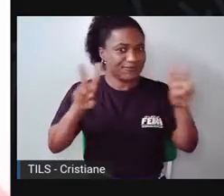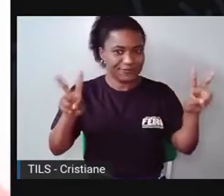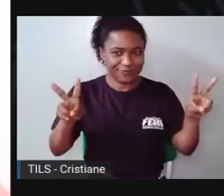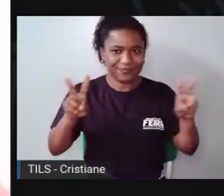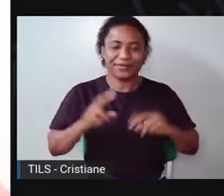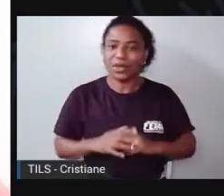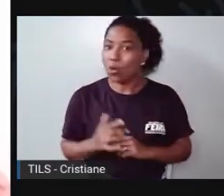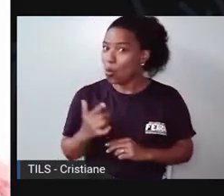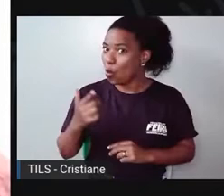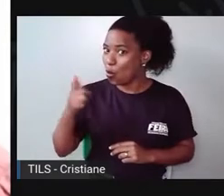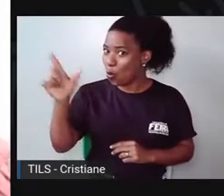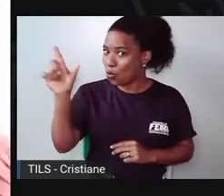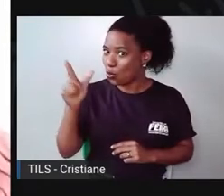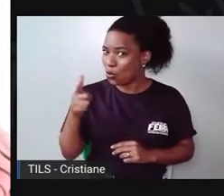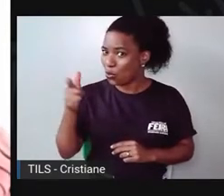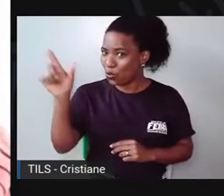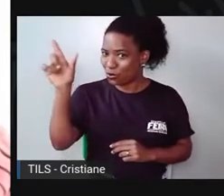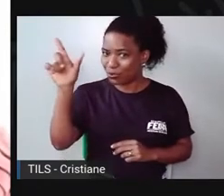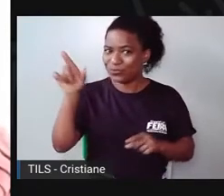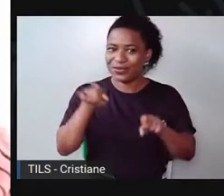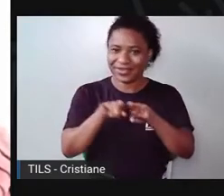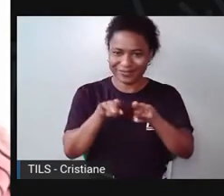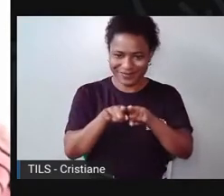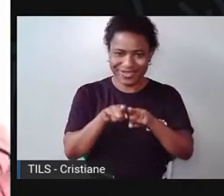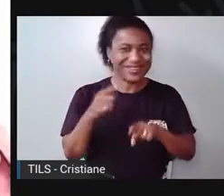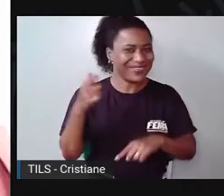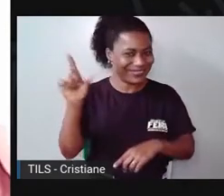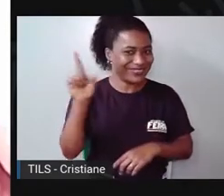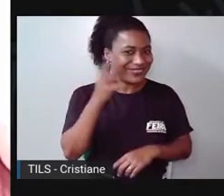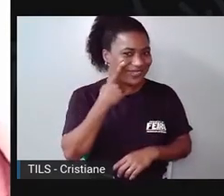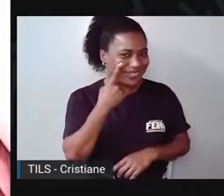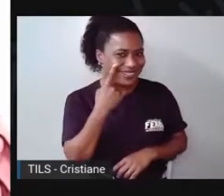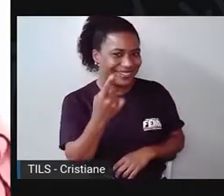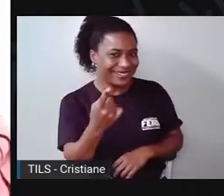eia também ensinar pra gente que som é que tem. Ó.